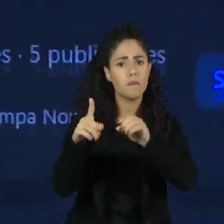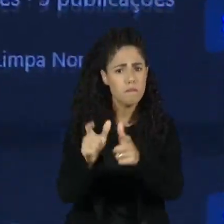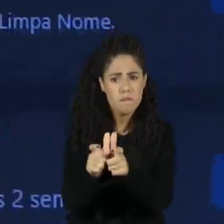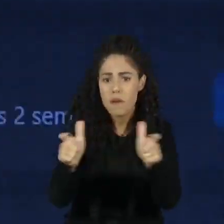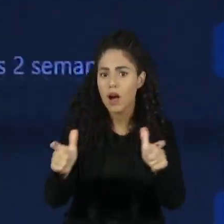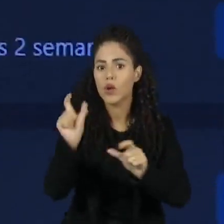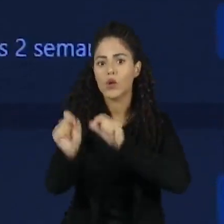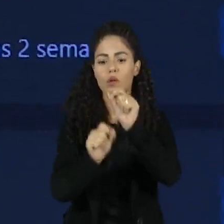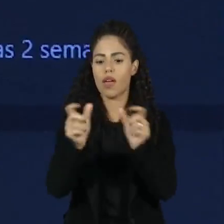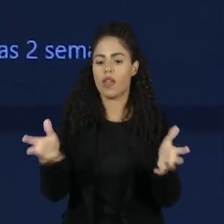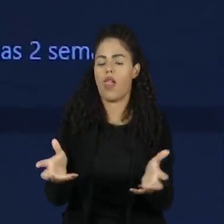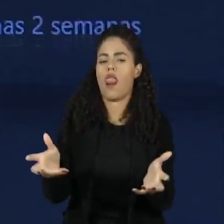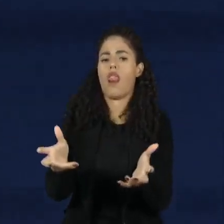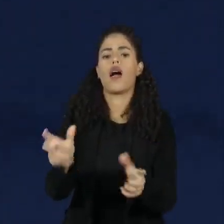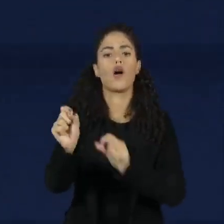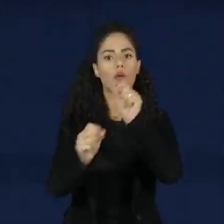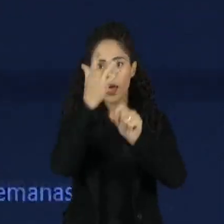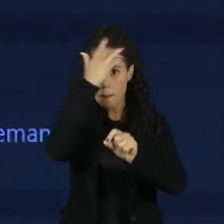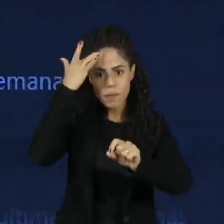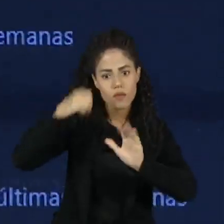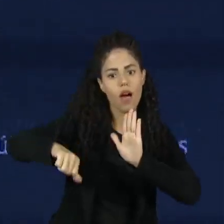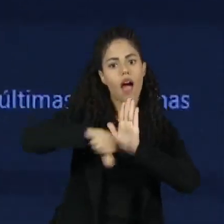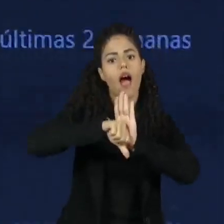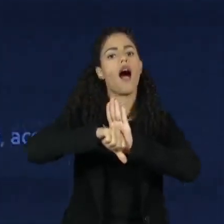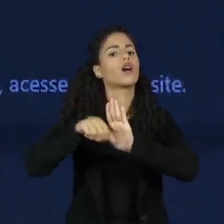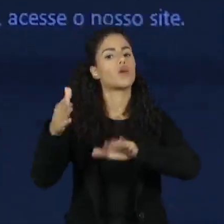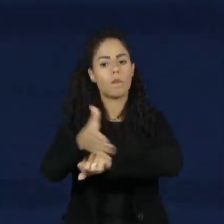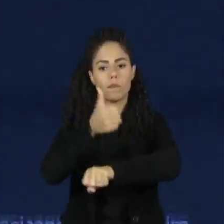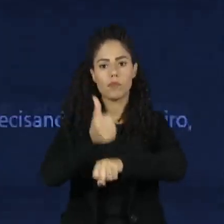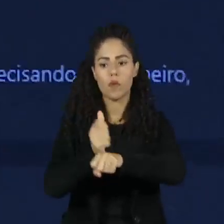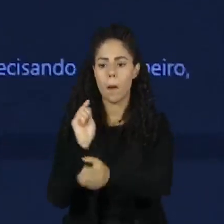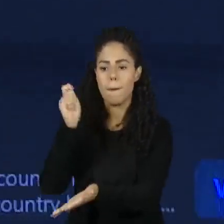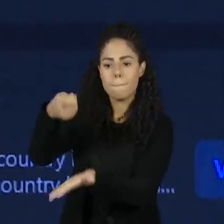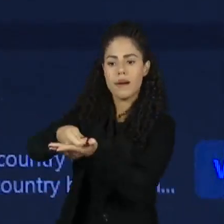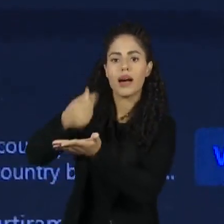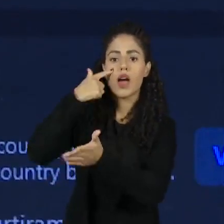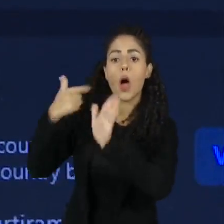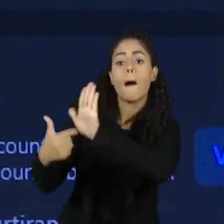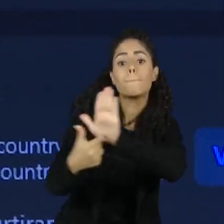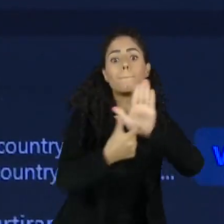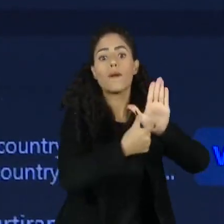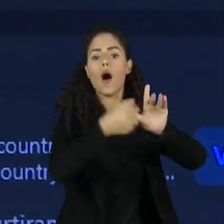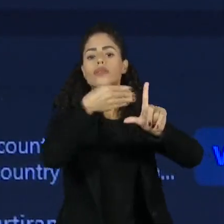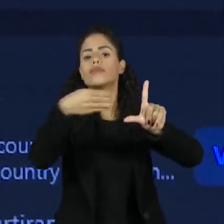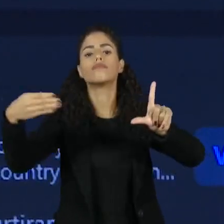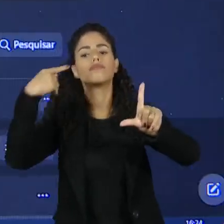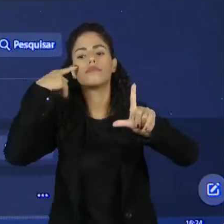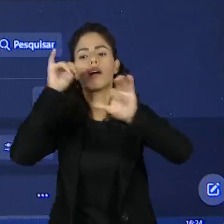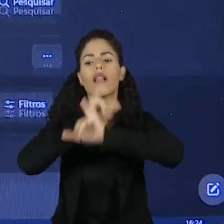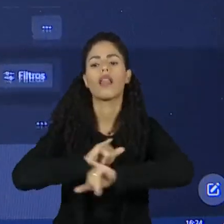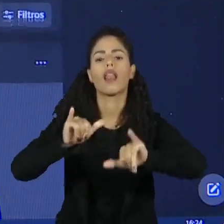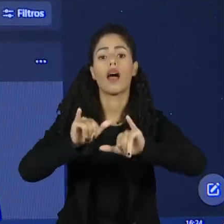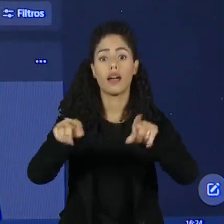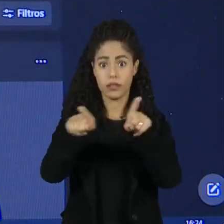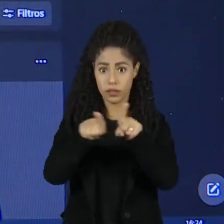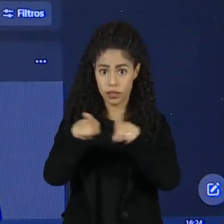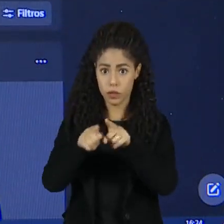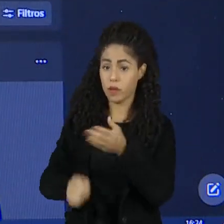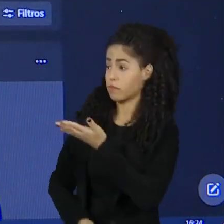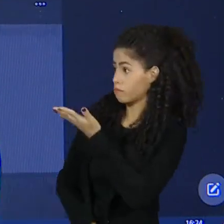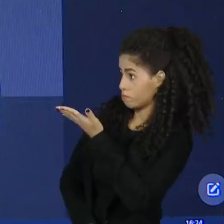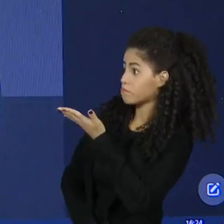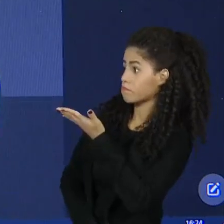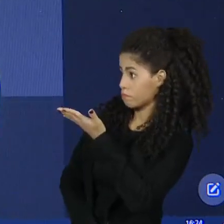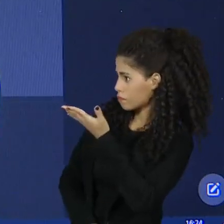impulsionados, quando o golpista paga para a plataforma mostrar o post para mais pessoas. Esta página, por